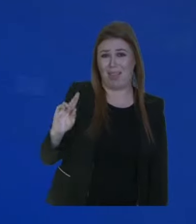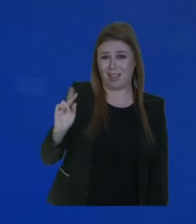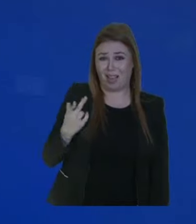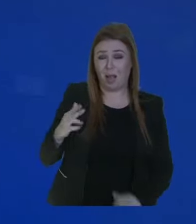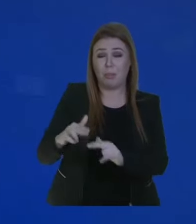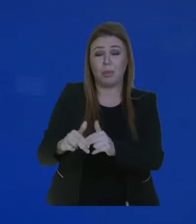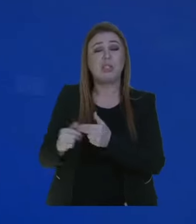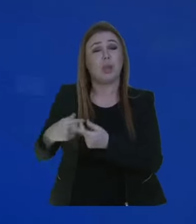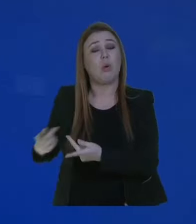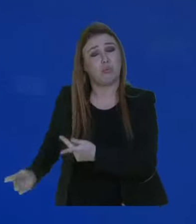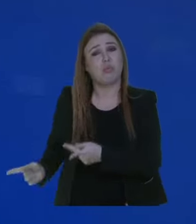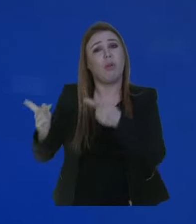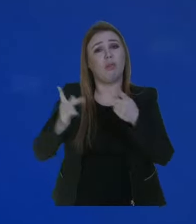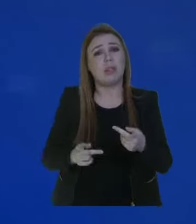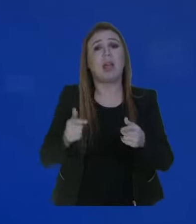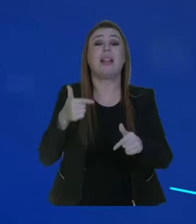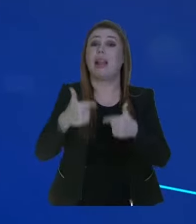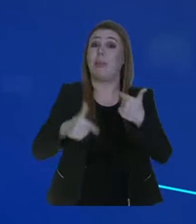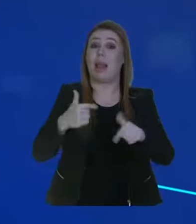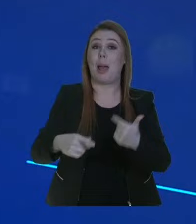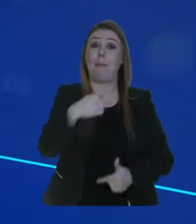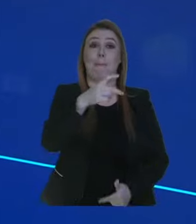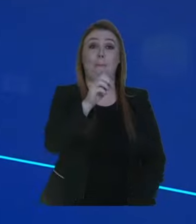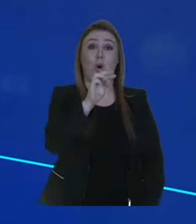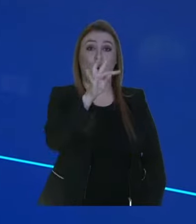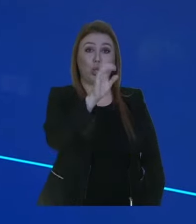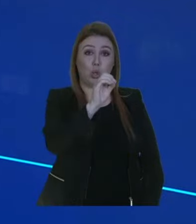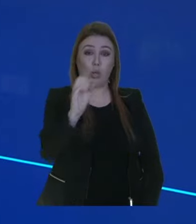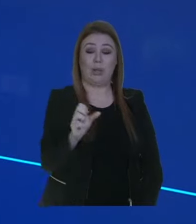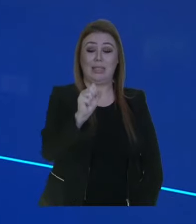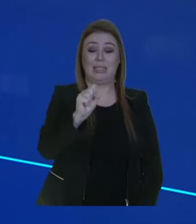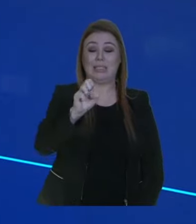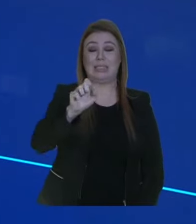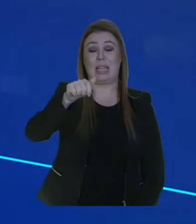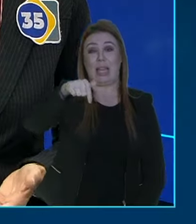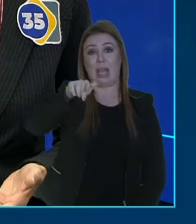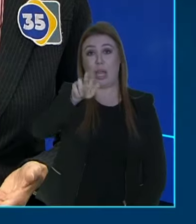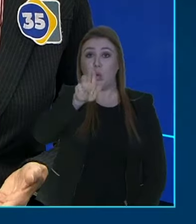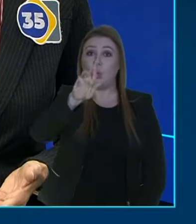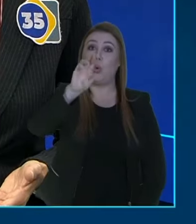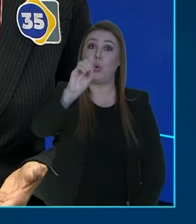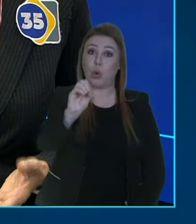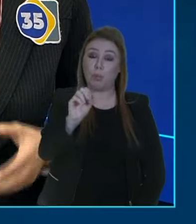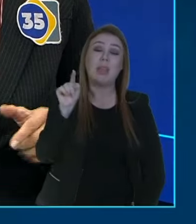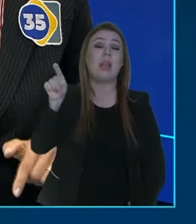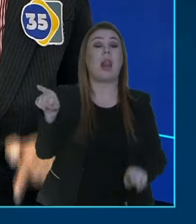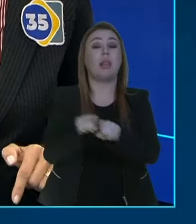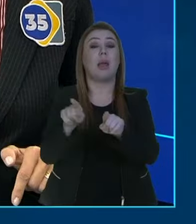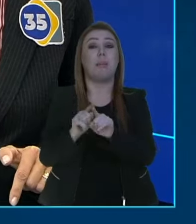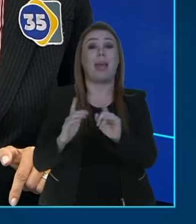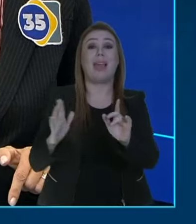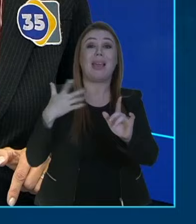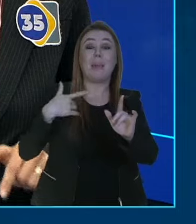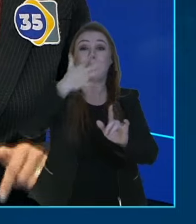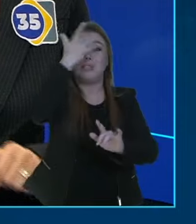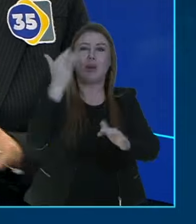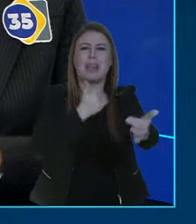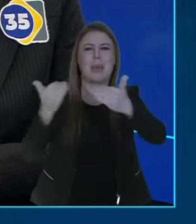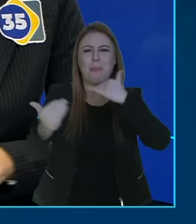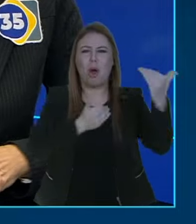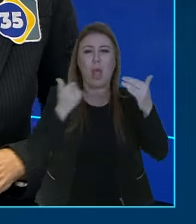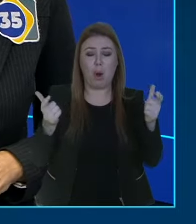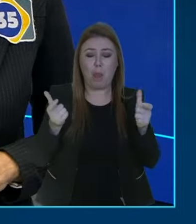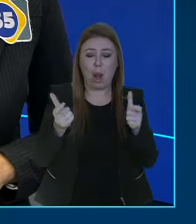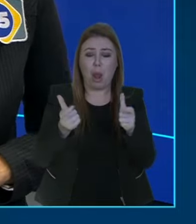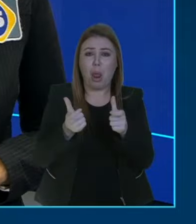convidada a trabalhar em Porto Seguro. E, de novo, foi uma das médicas que teve o menor índice de mortes na pandemia, tratando os pacientes em vez de